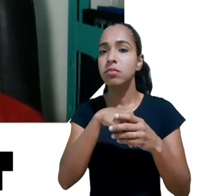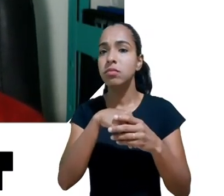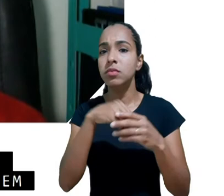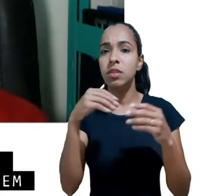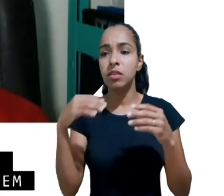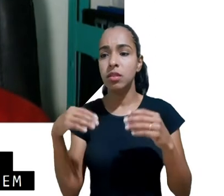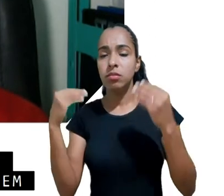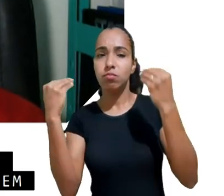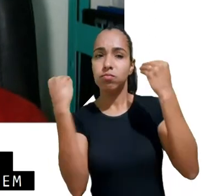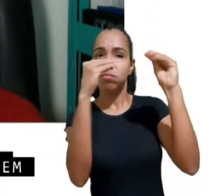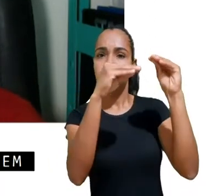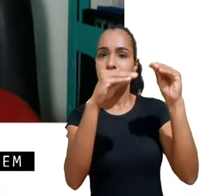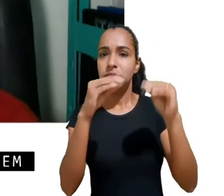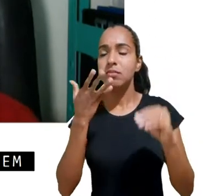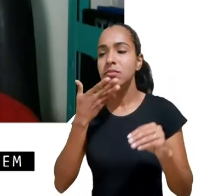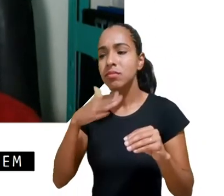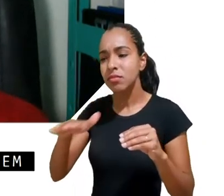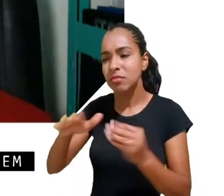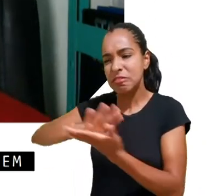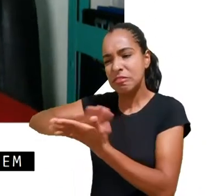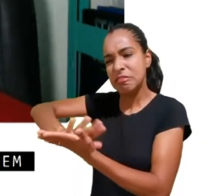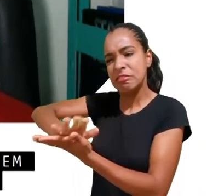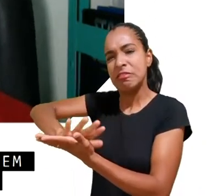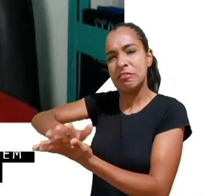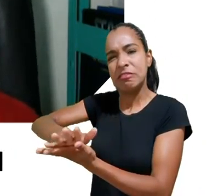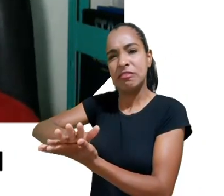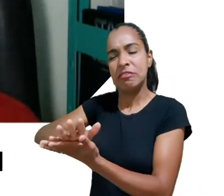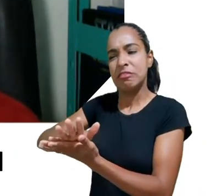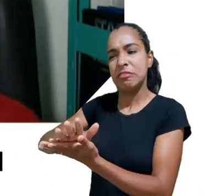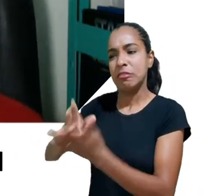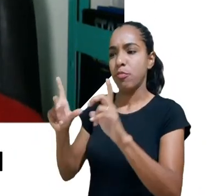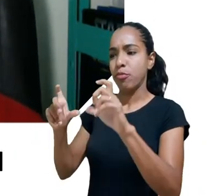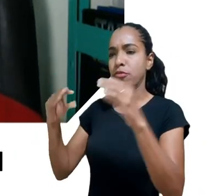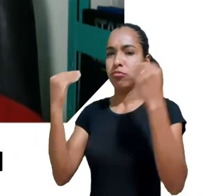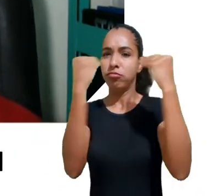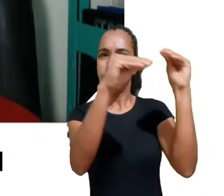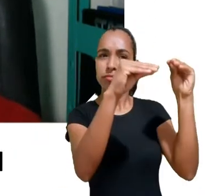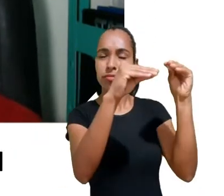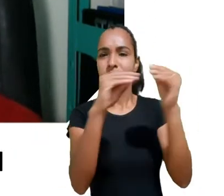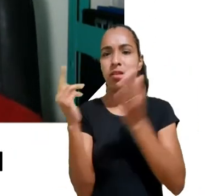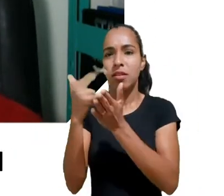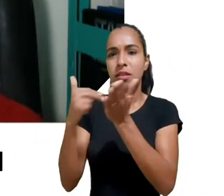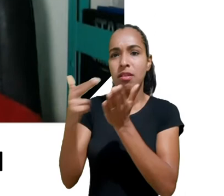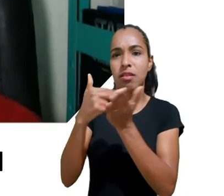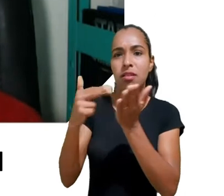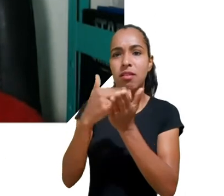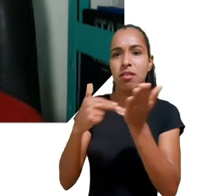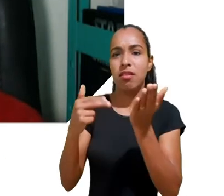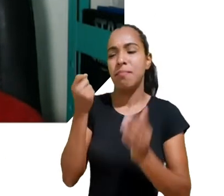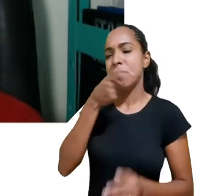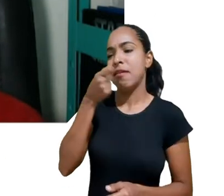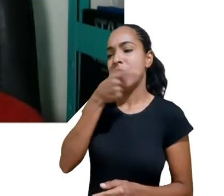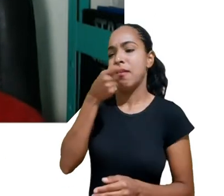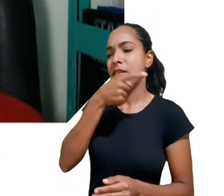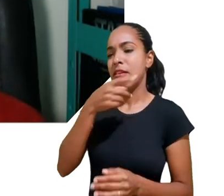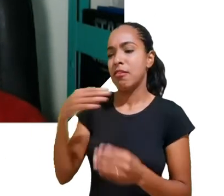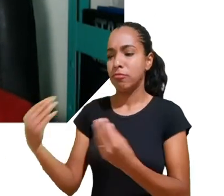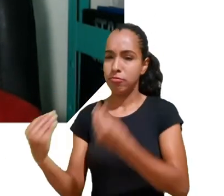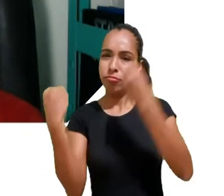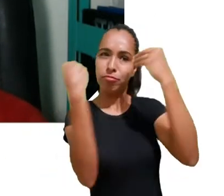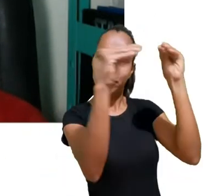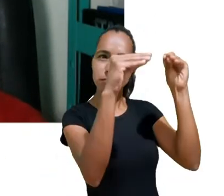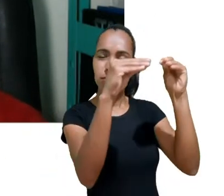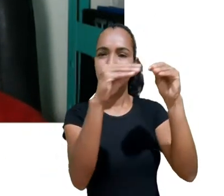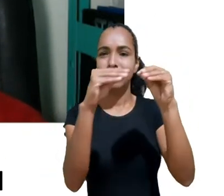humilhada aquela figurinha aquele adesivo aquele meme daquela criança sendo exposta será que é correto